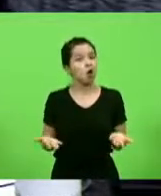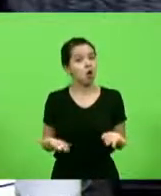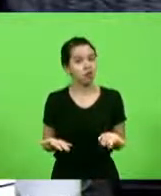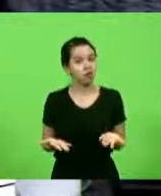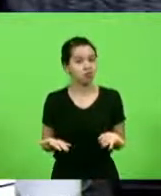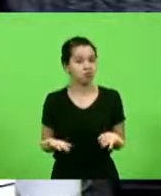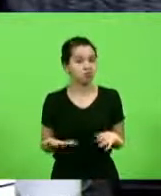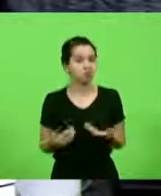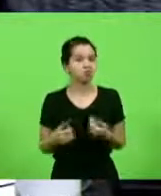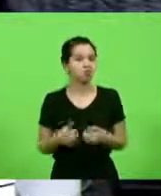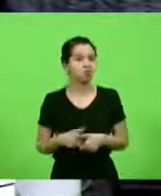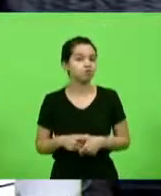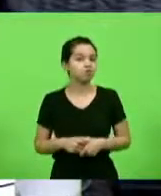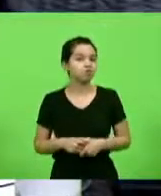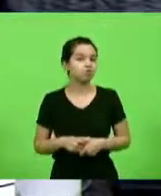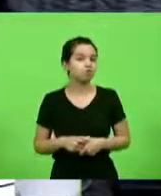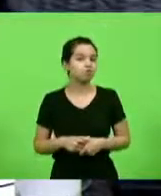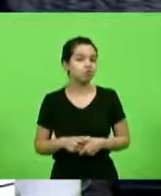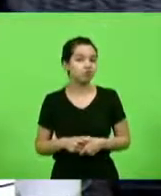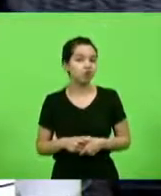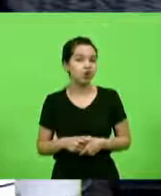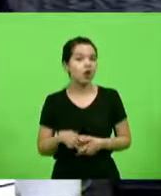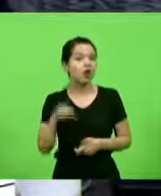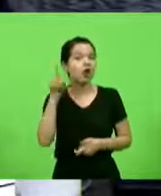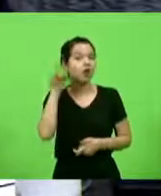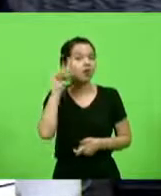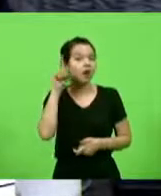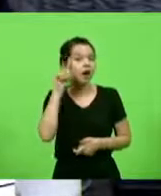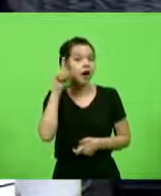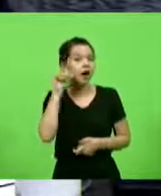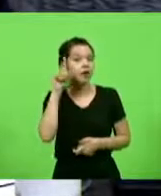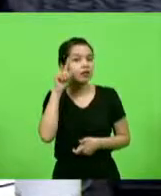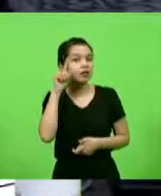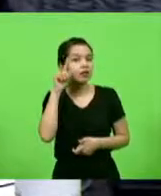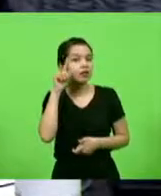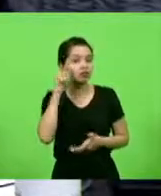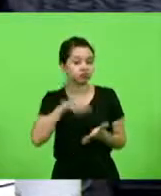sabe qual foi a data dessa fotografia?